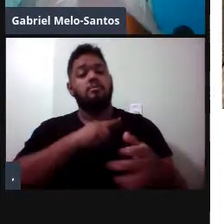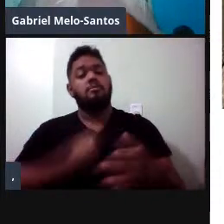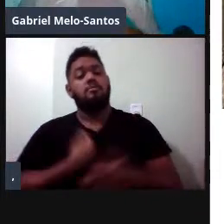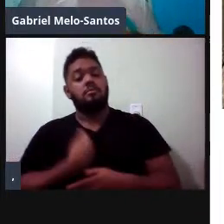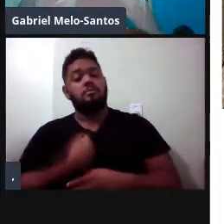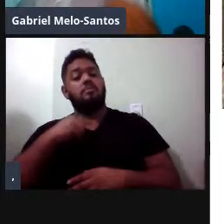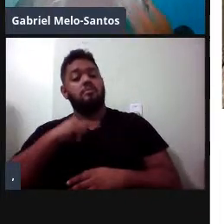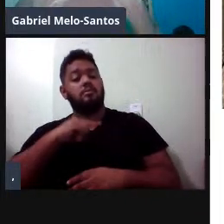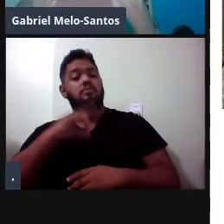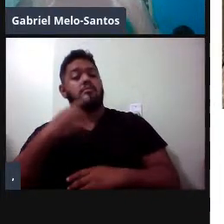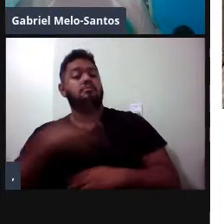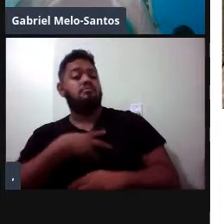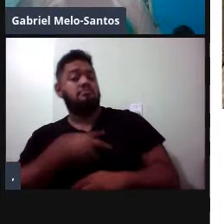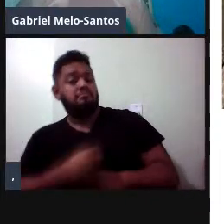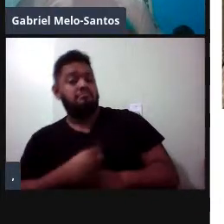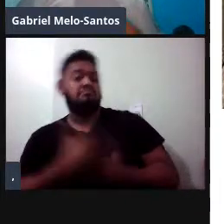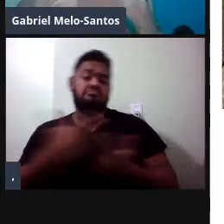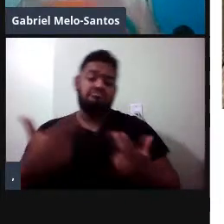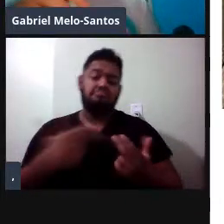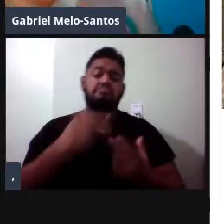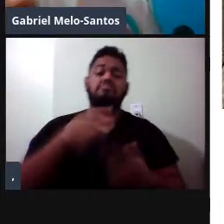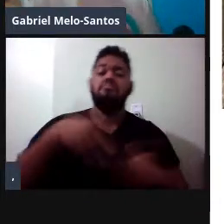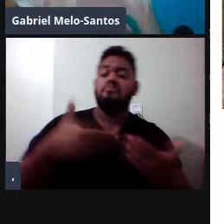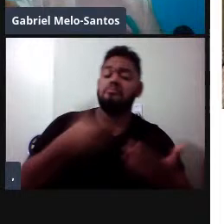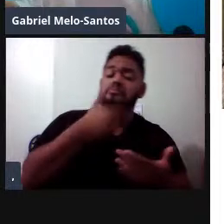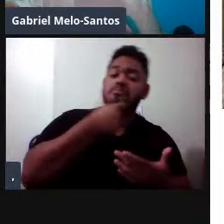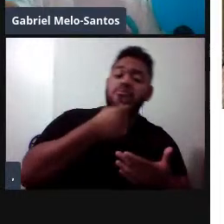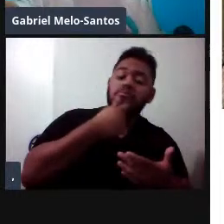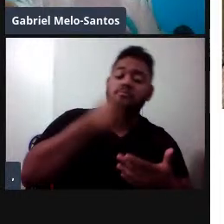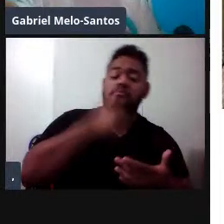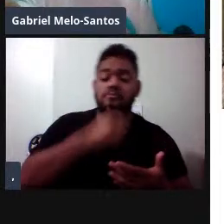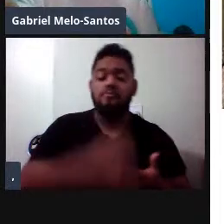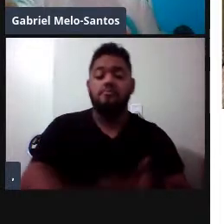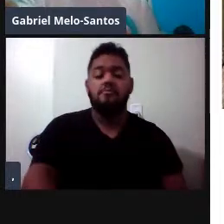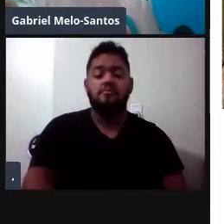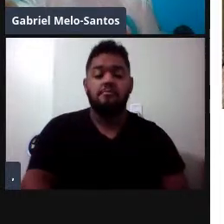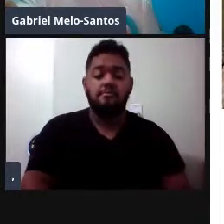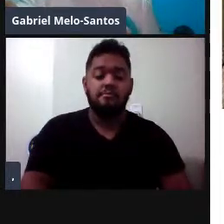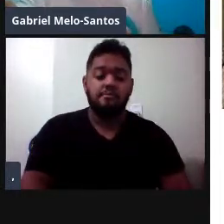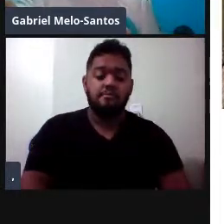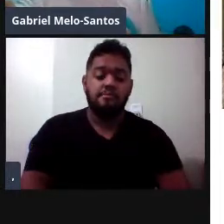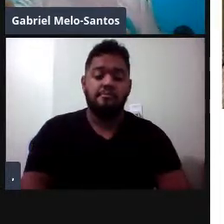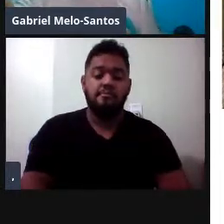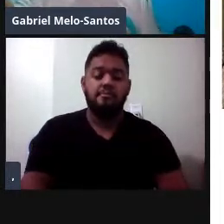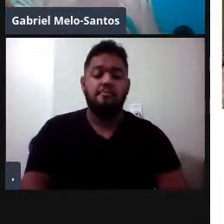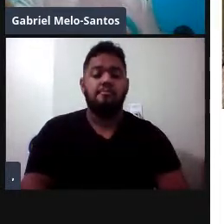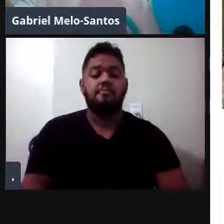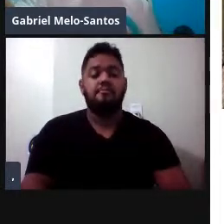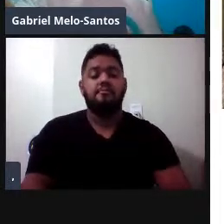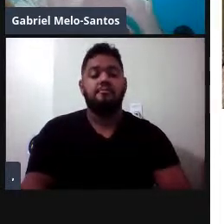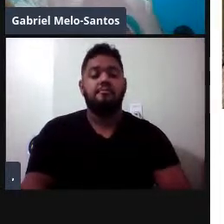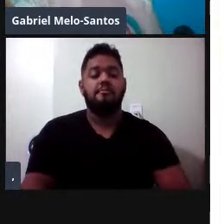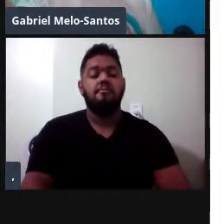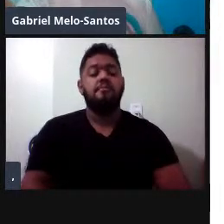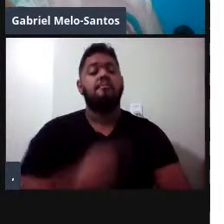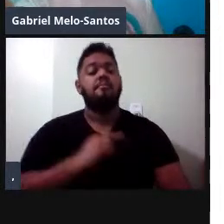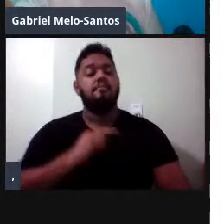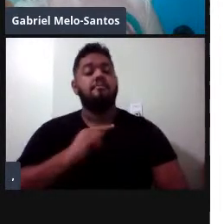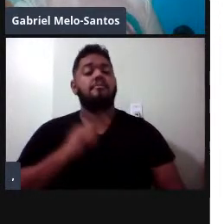tinha filhote, coisas eram fêmeas, coisas eram machos, o que eles faziam, com que frequência eles interagiam uns com os outros.